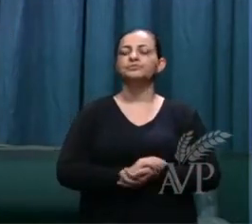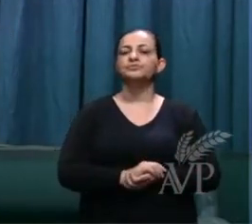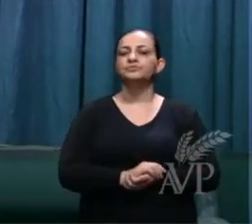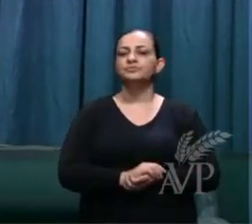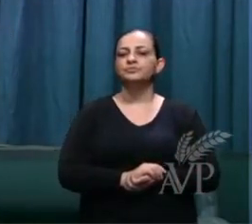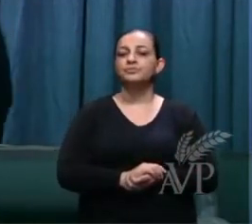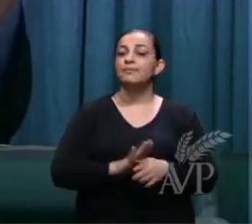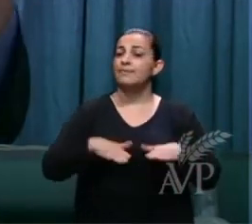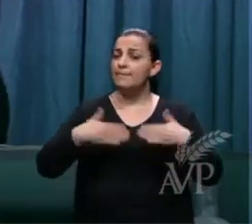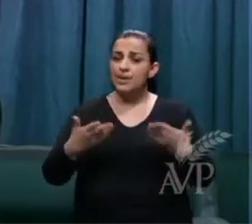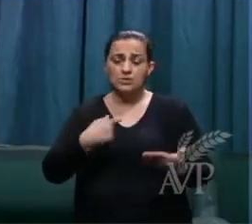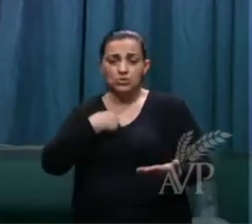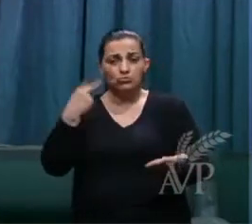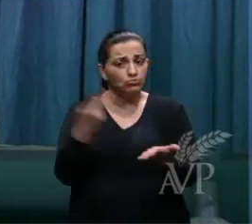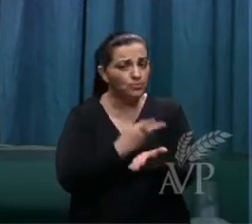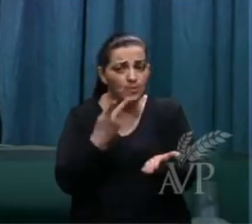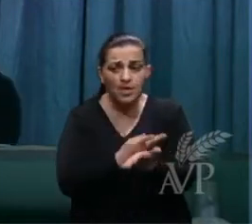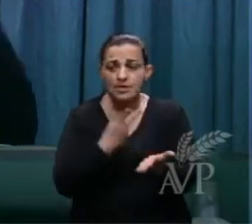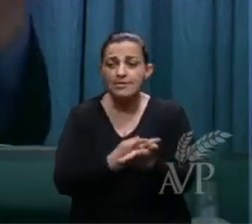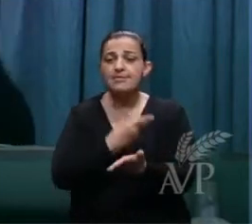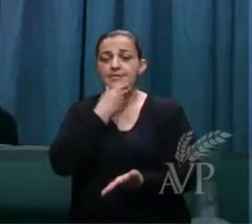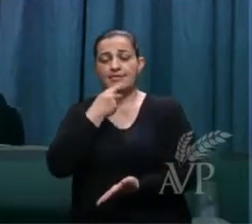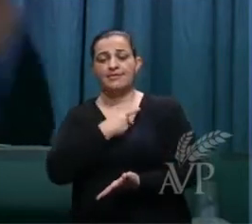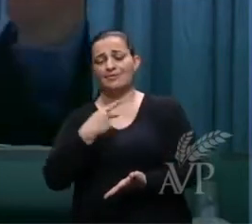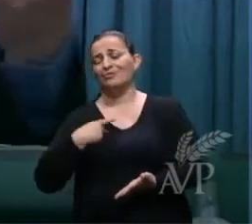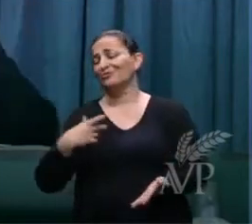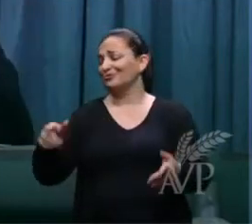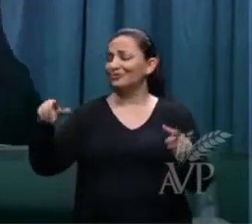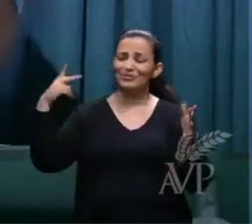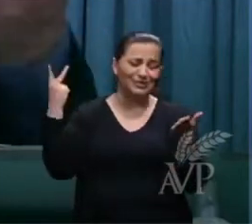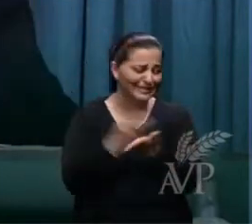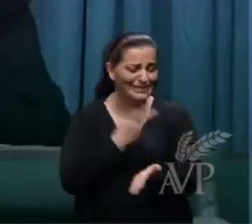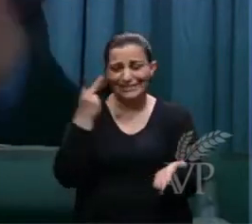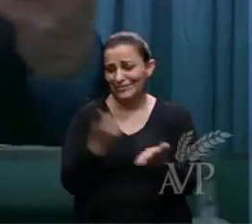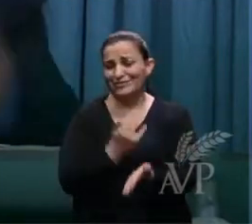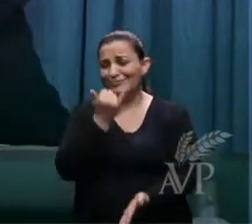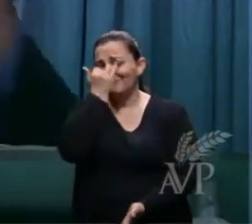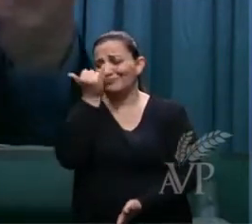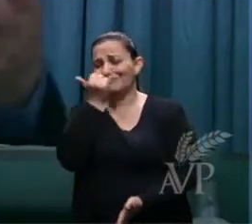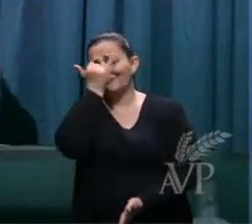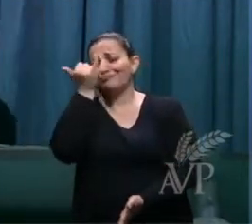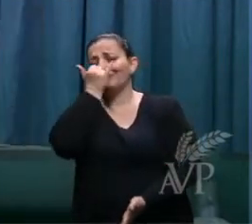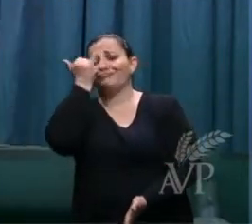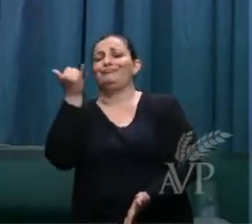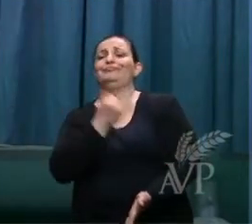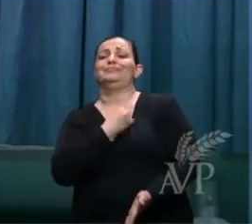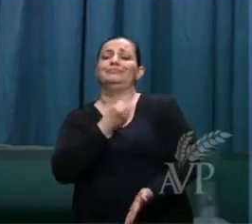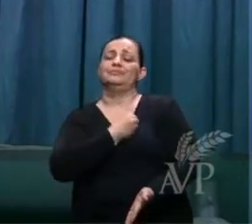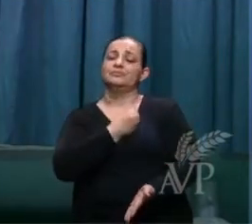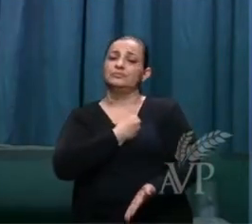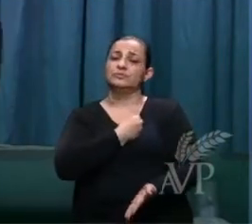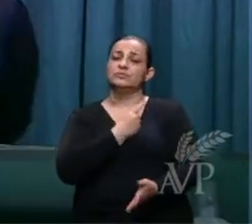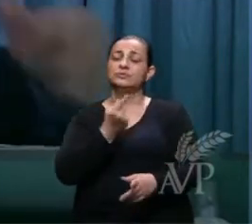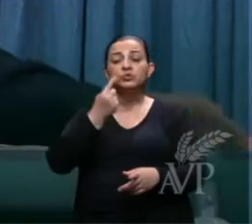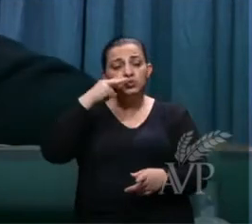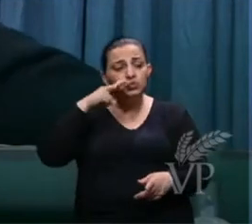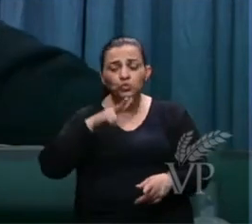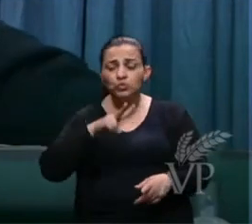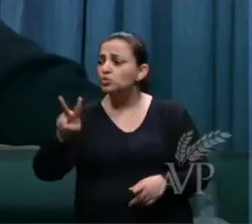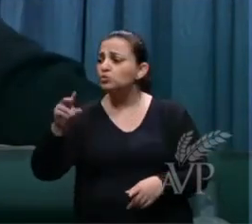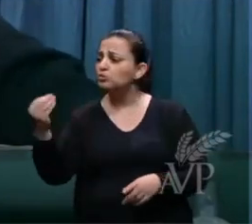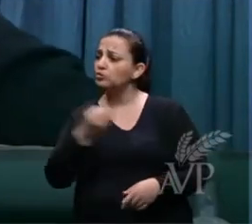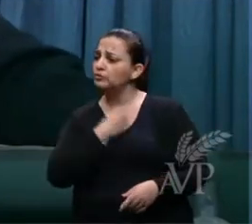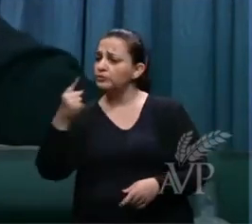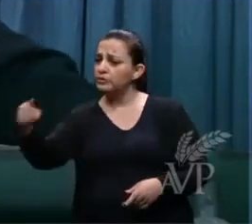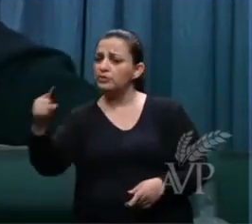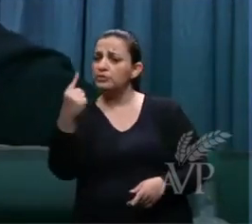mas eu errei pastor eu falhei eu tive tantas minha vida foi isso e aquilo olha a vida dos seus irmãos